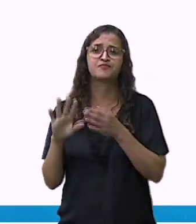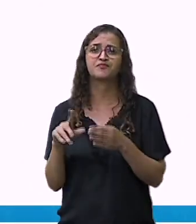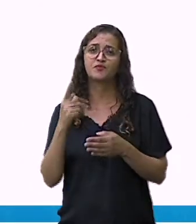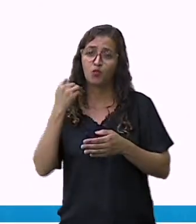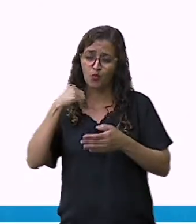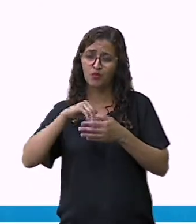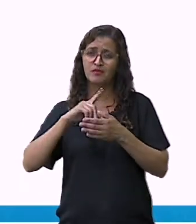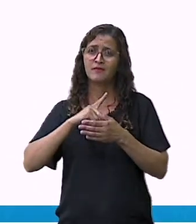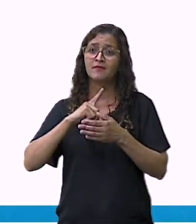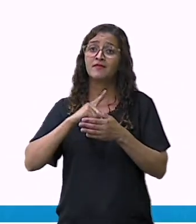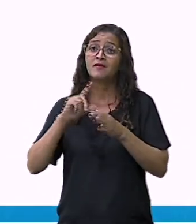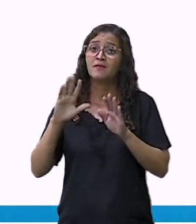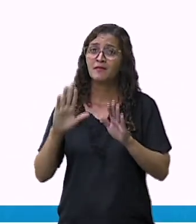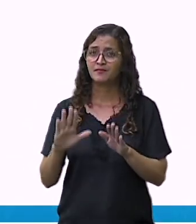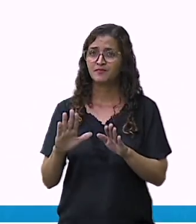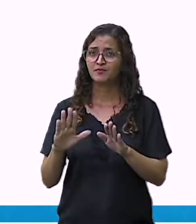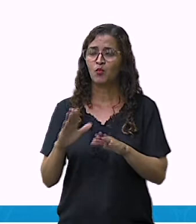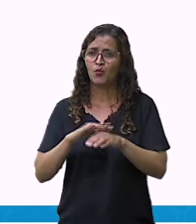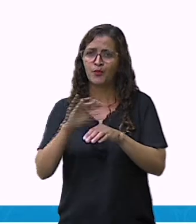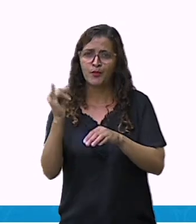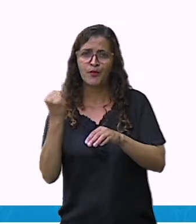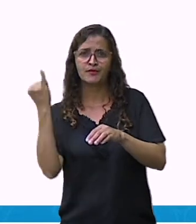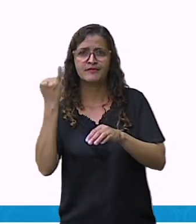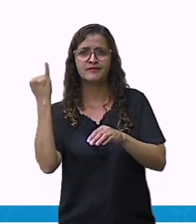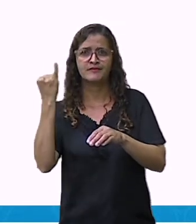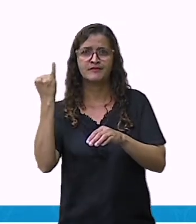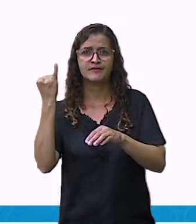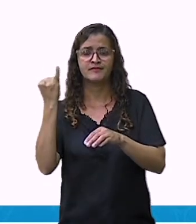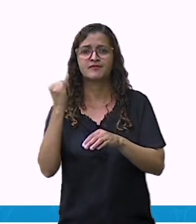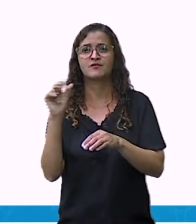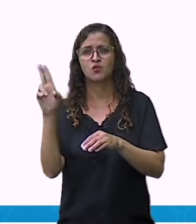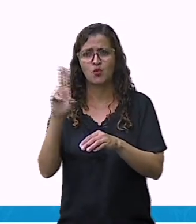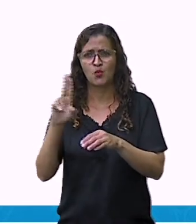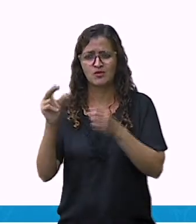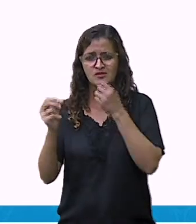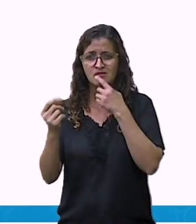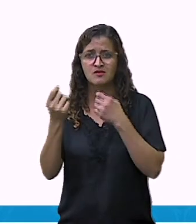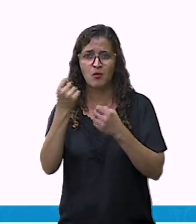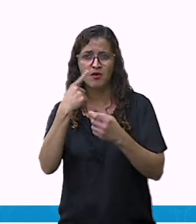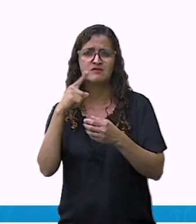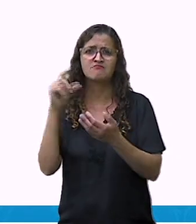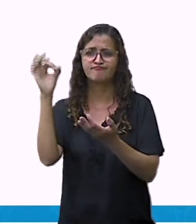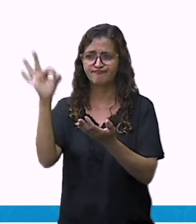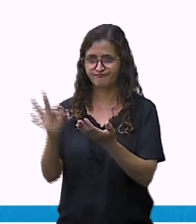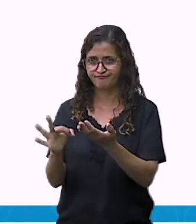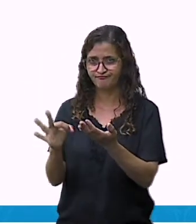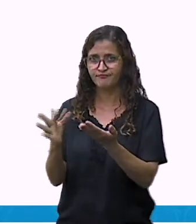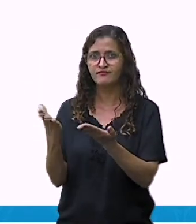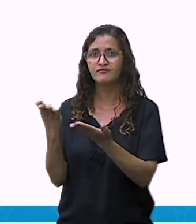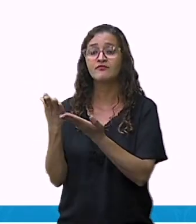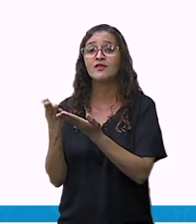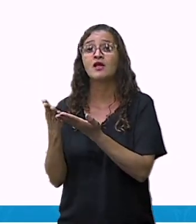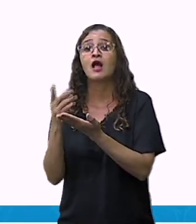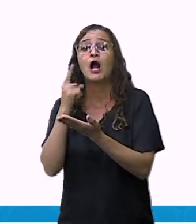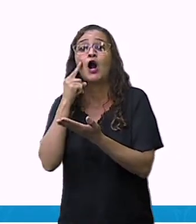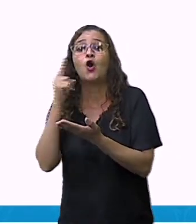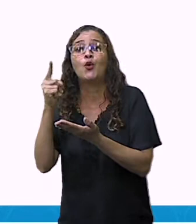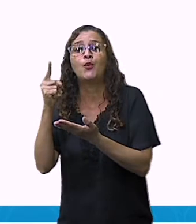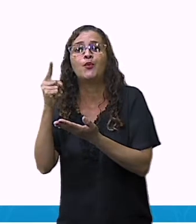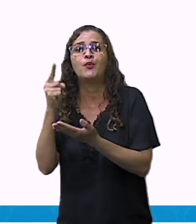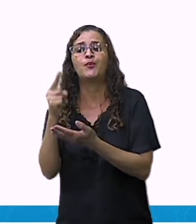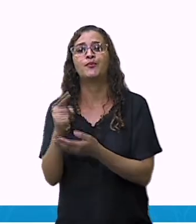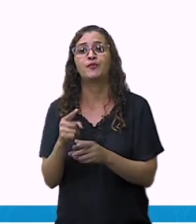Sendo assim, responda. O que são fungos? São seres